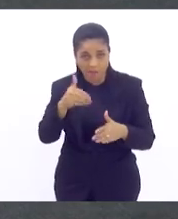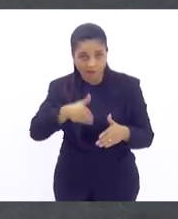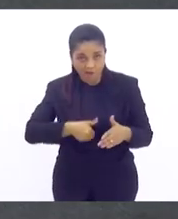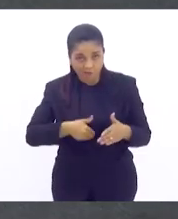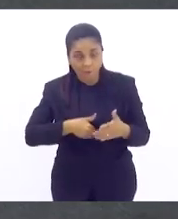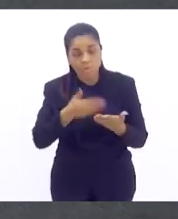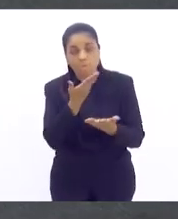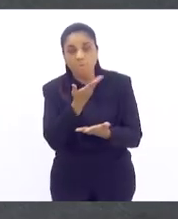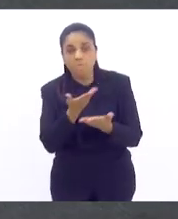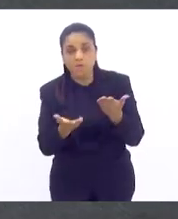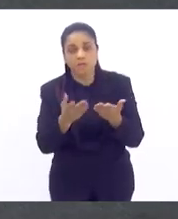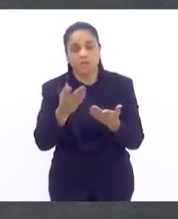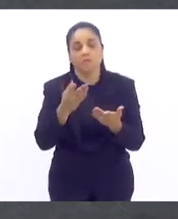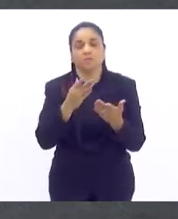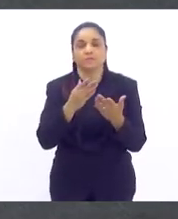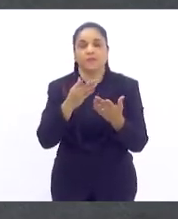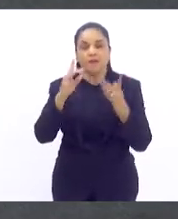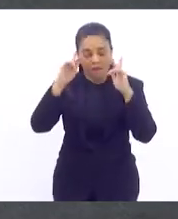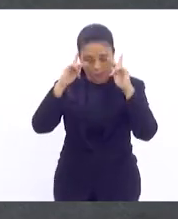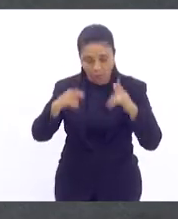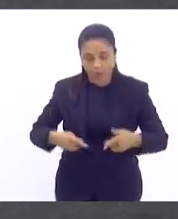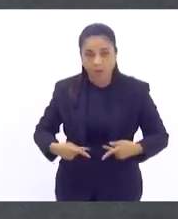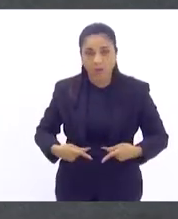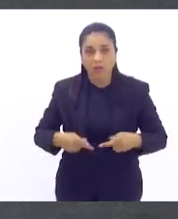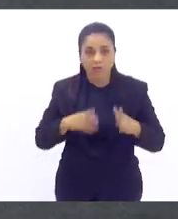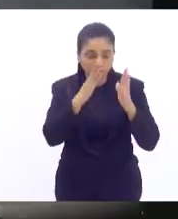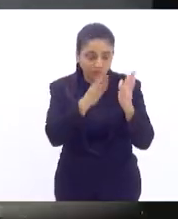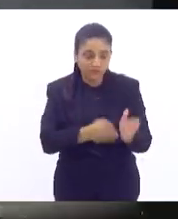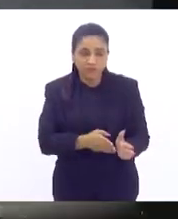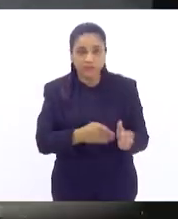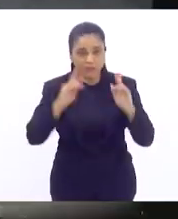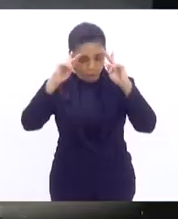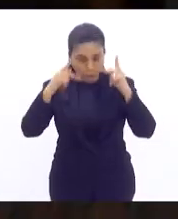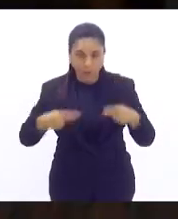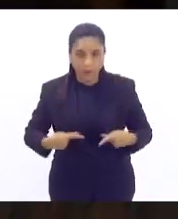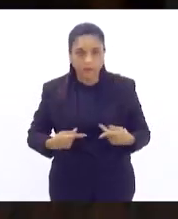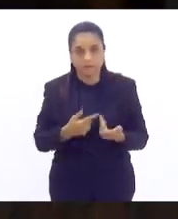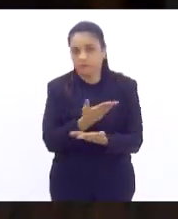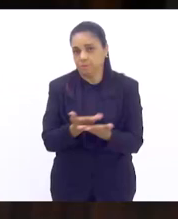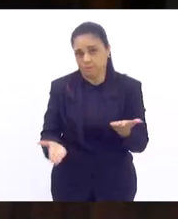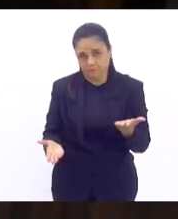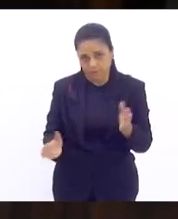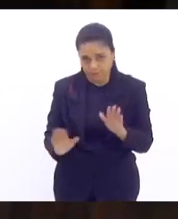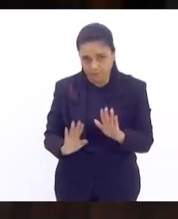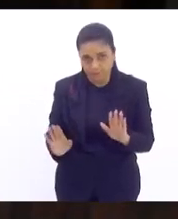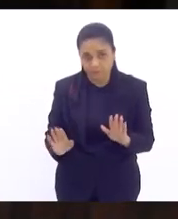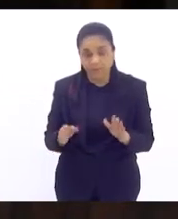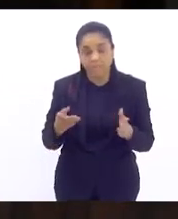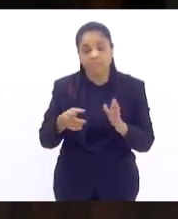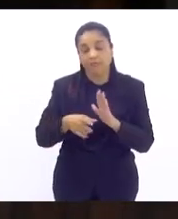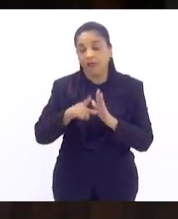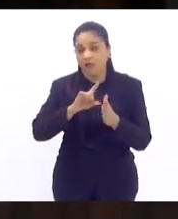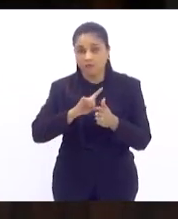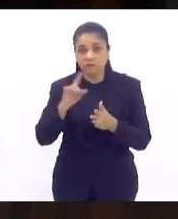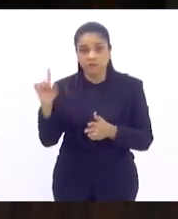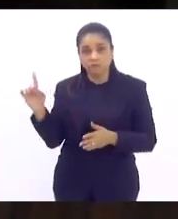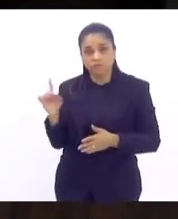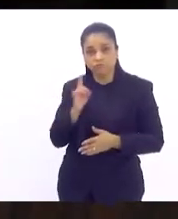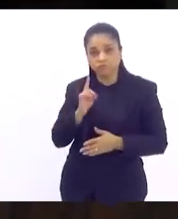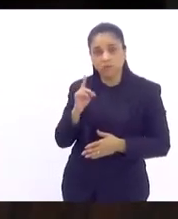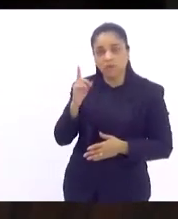de reconhecer a dignidade humana das pessoas. Muito obrigada, senhora presidenta. Deputada Dani, antes tem o deputado Carlos Mink.